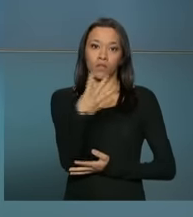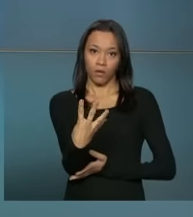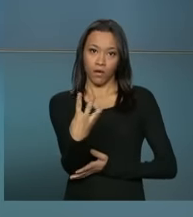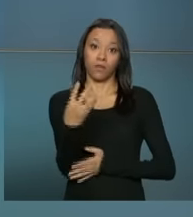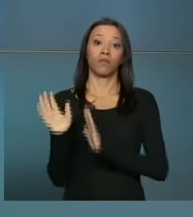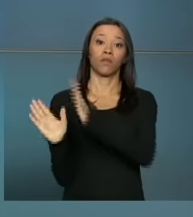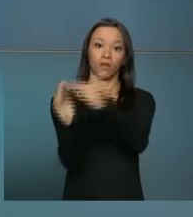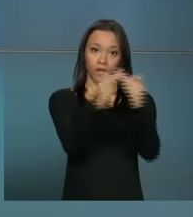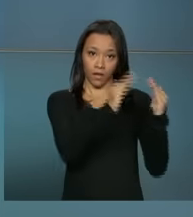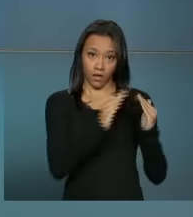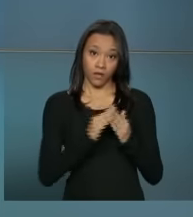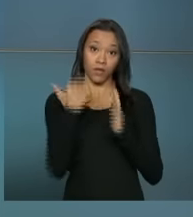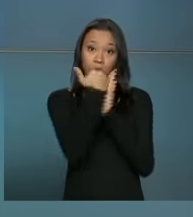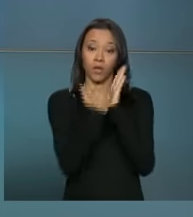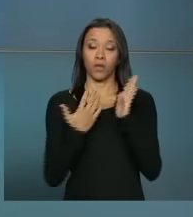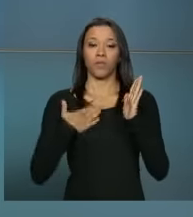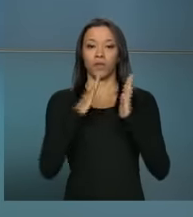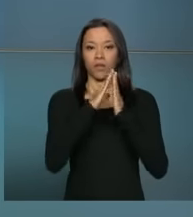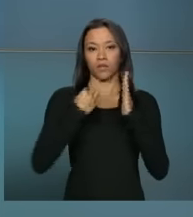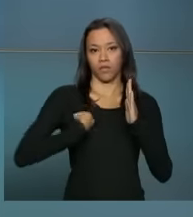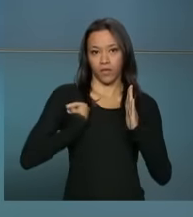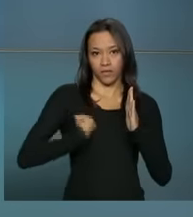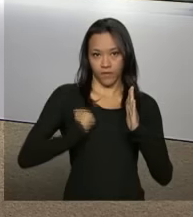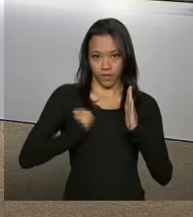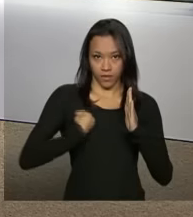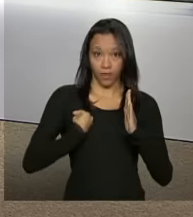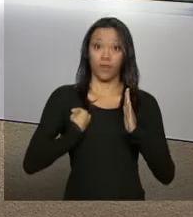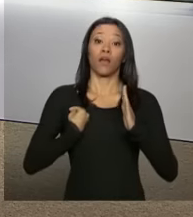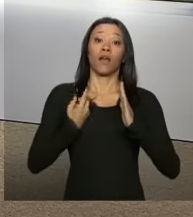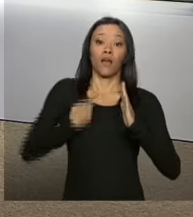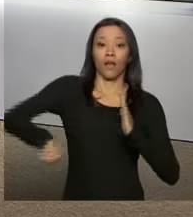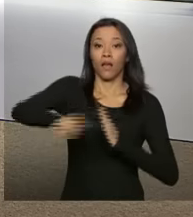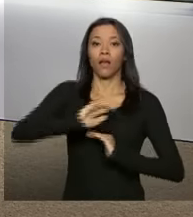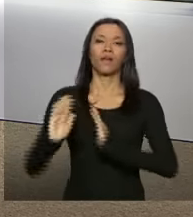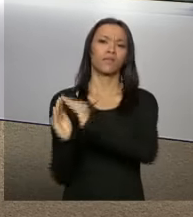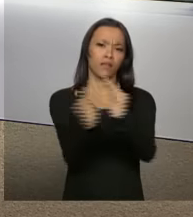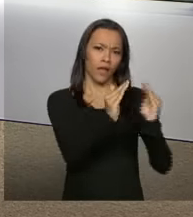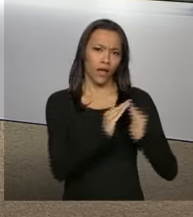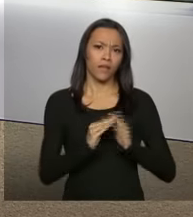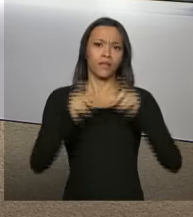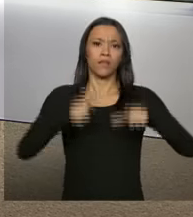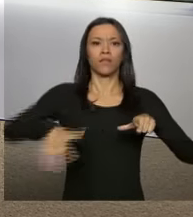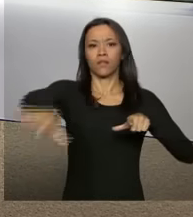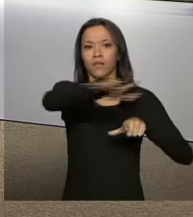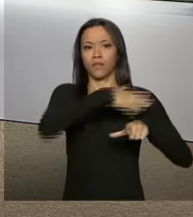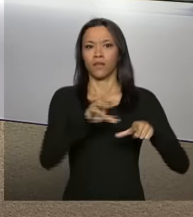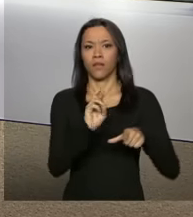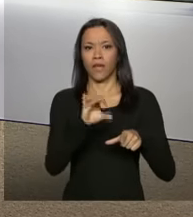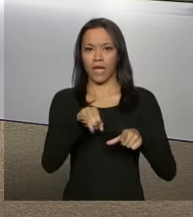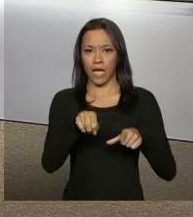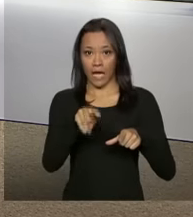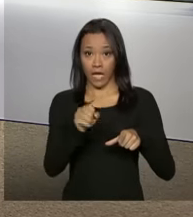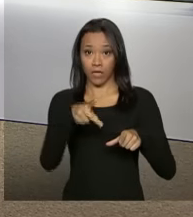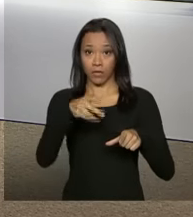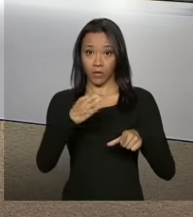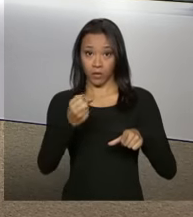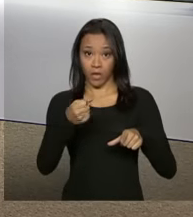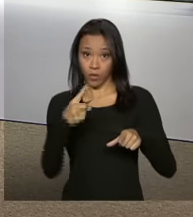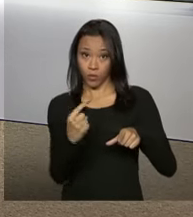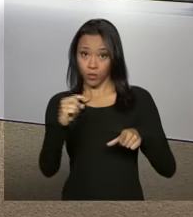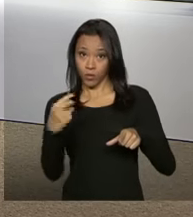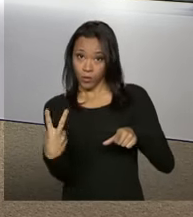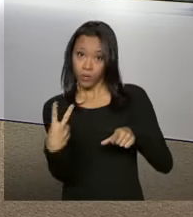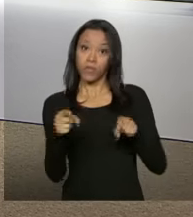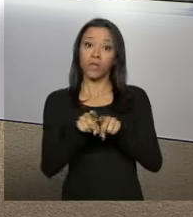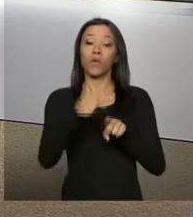residências pelo programa Minha Casa Minha Vida. As residências ficam nos condomínios Recanto do Passoaré 1 e 2